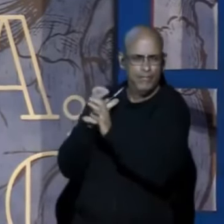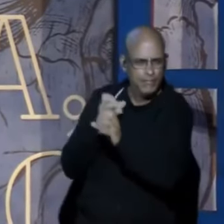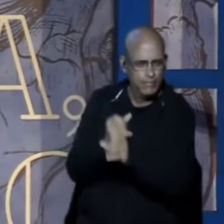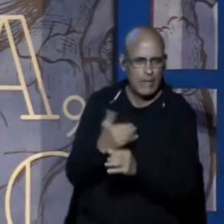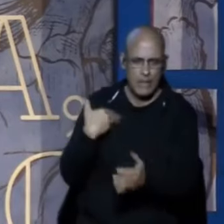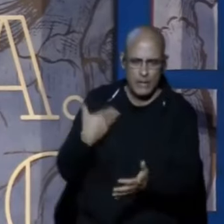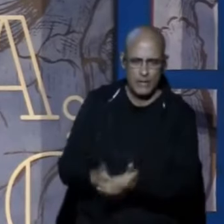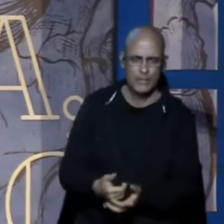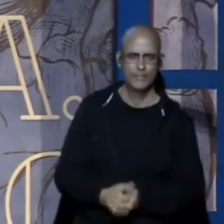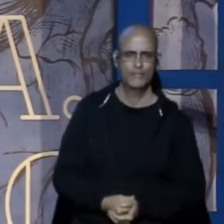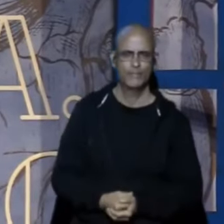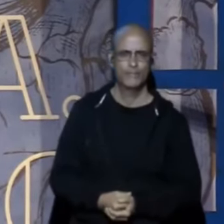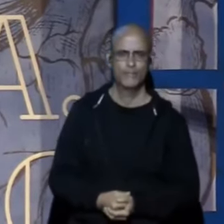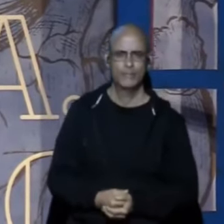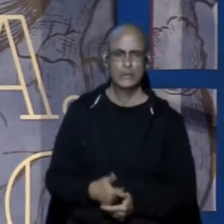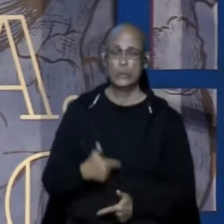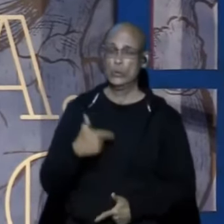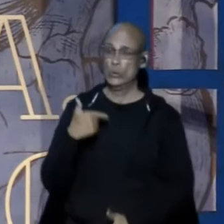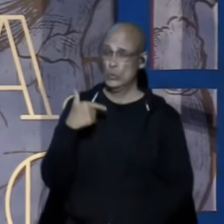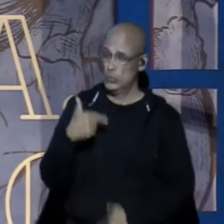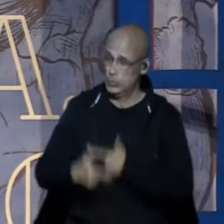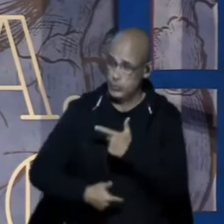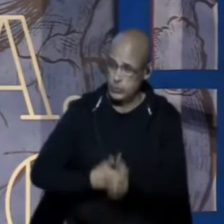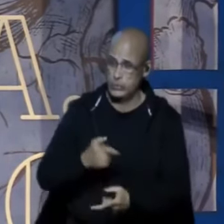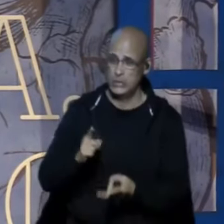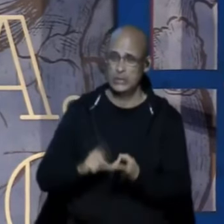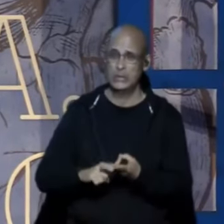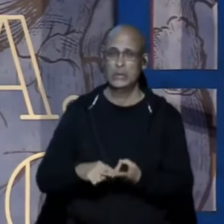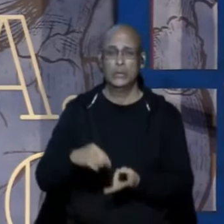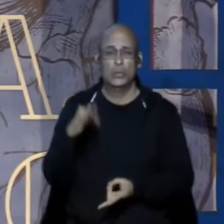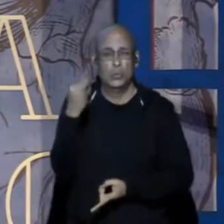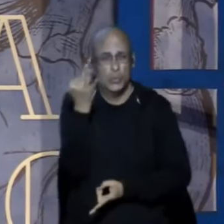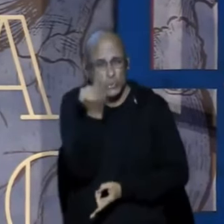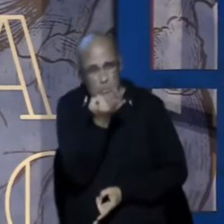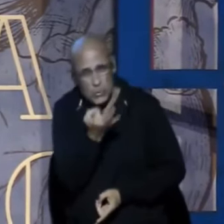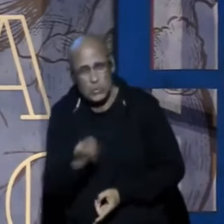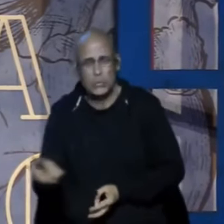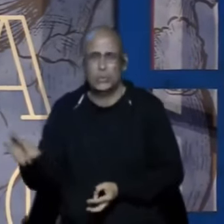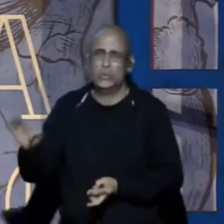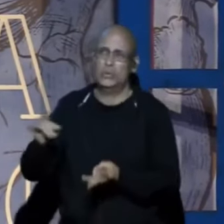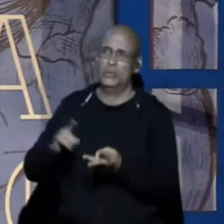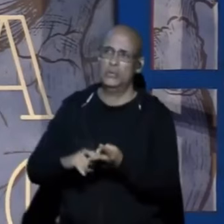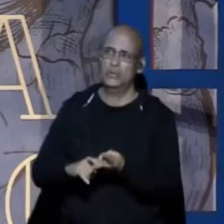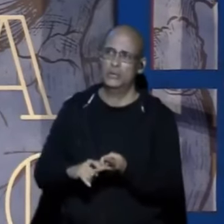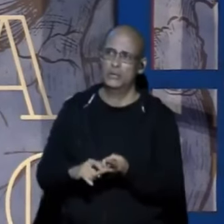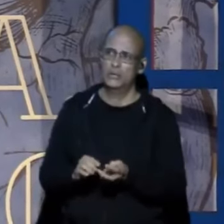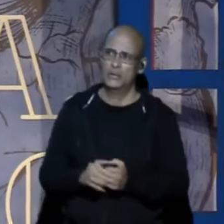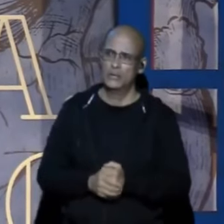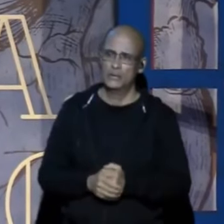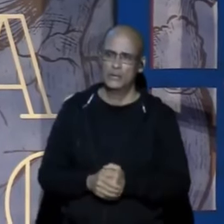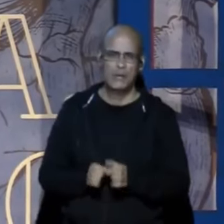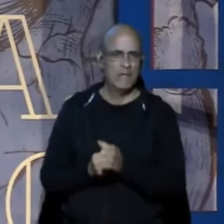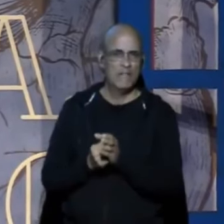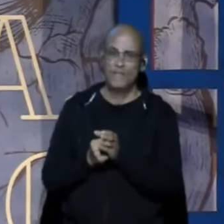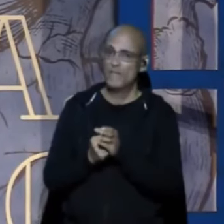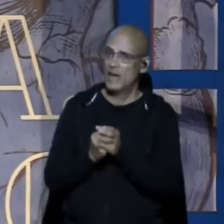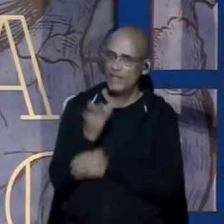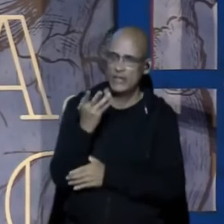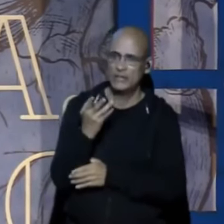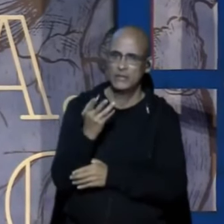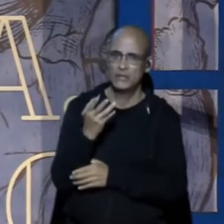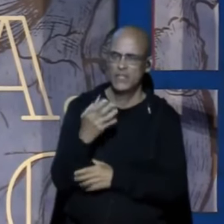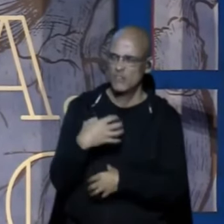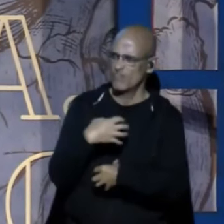Quantas lutas Quantas dores Quantas vezes Experimentei o